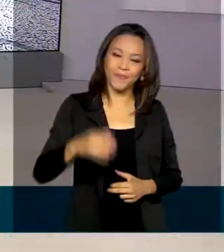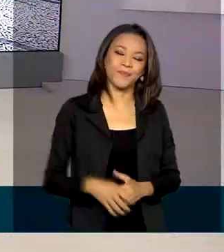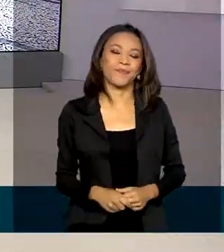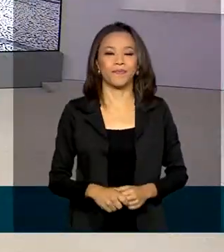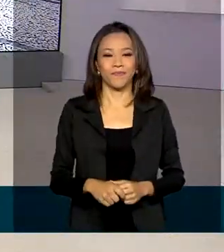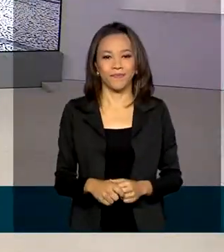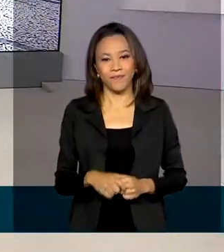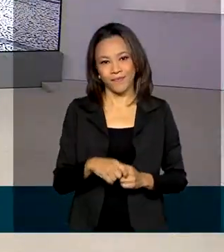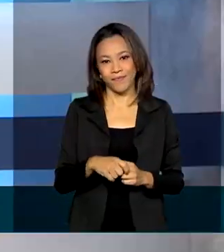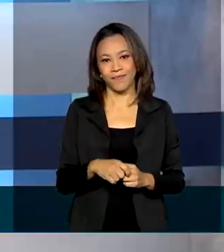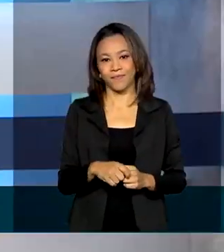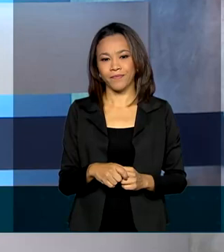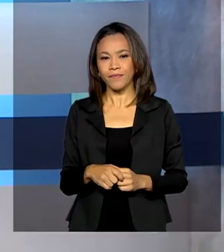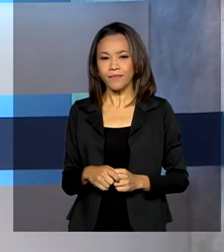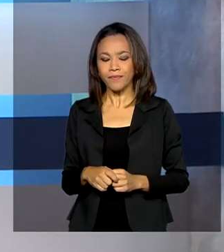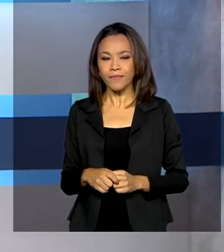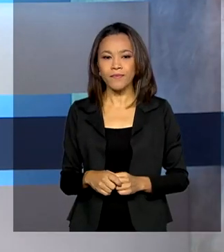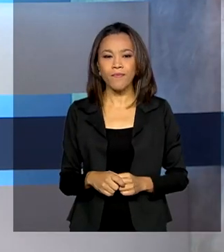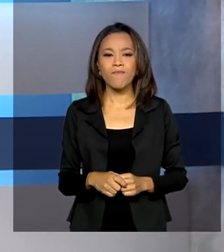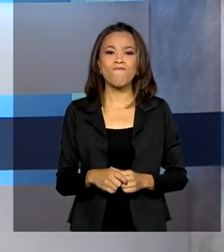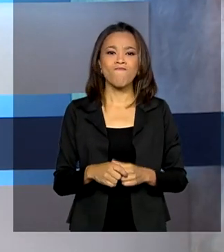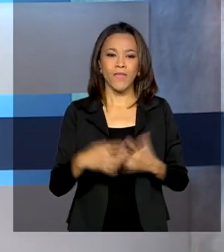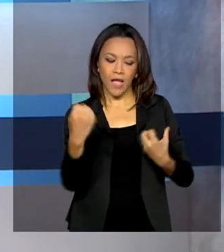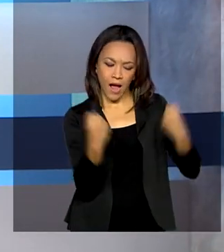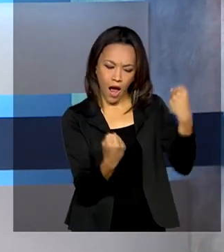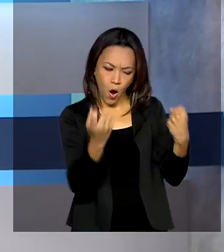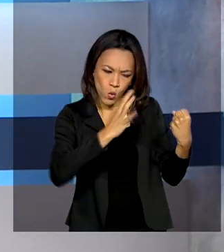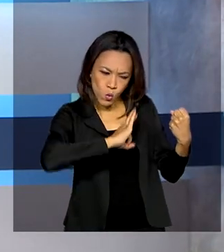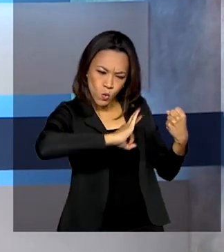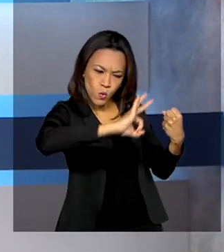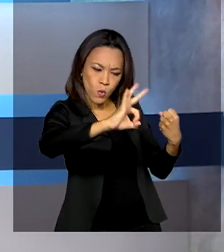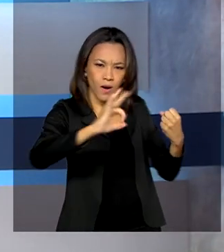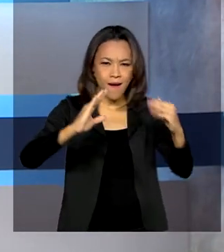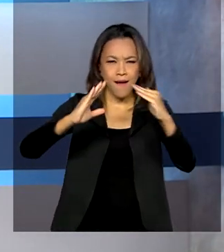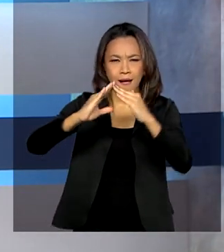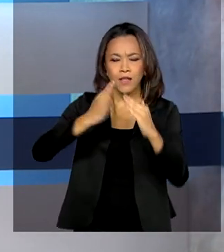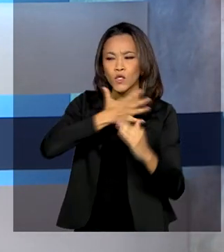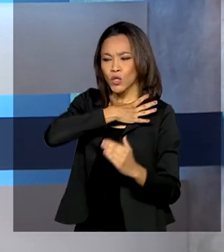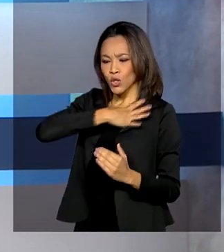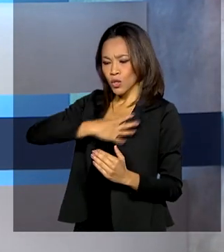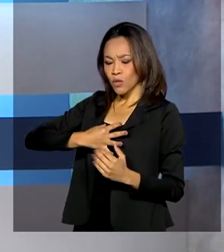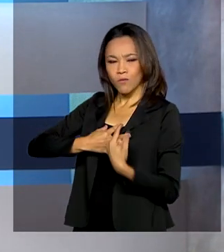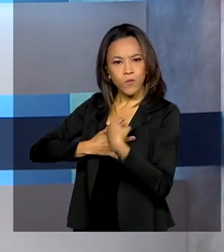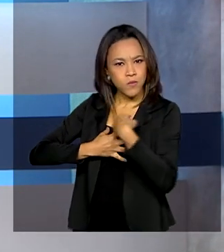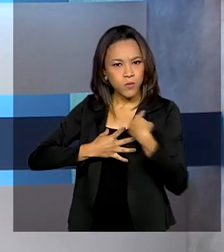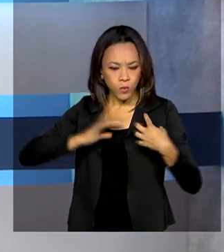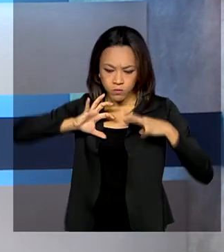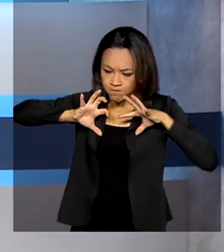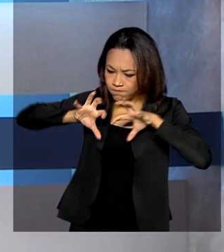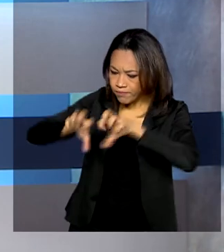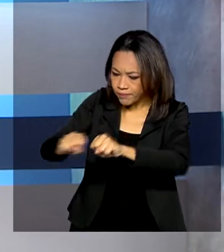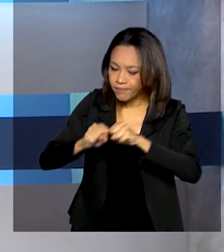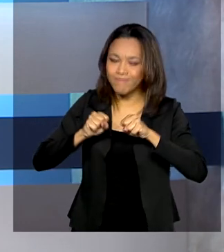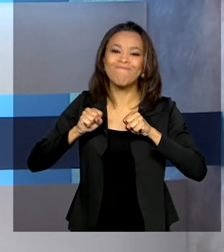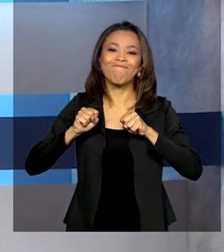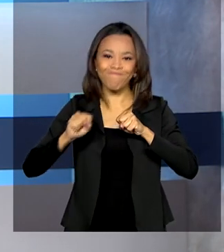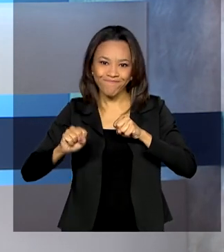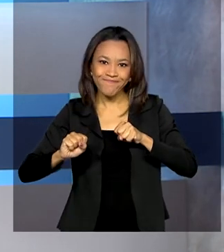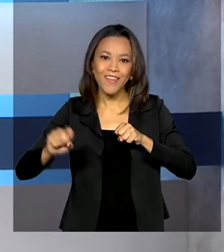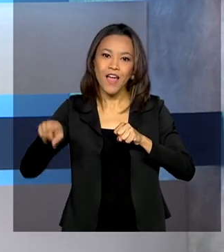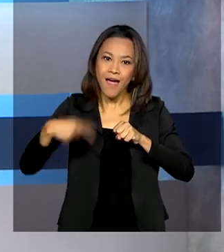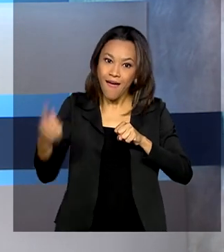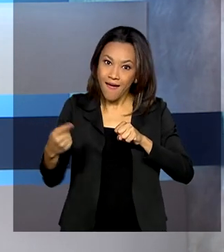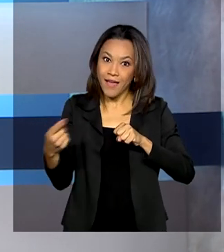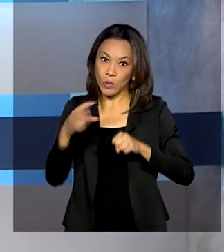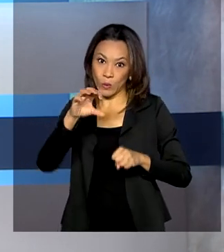Muito obrigada, Tiago. Carros de luxo, casas, joias, tudo que é apreendido do crime organizado agora se